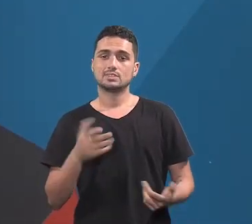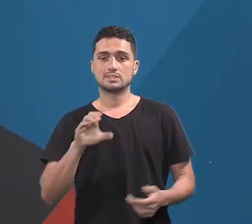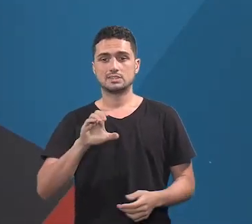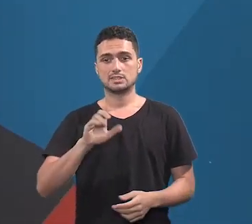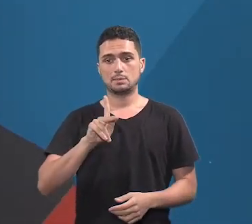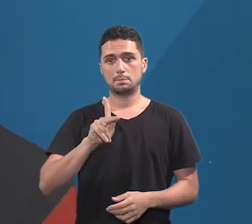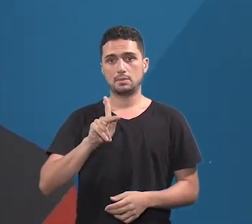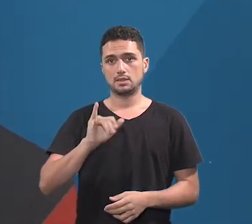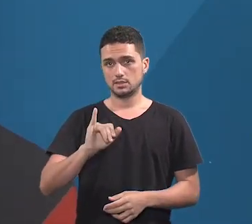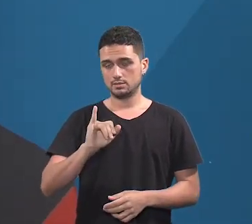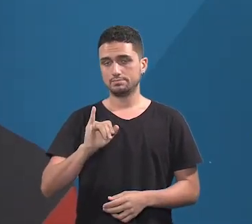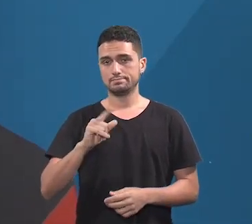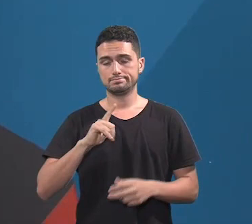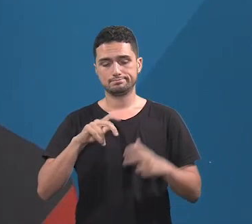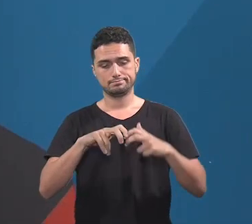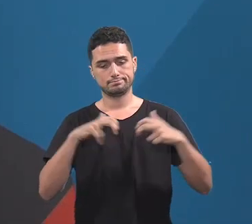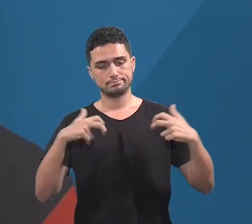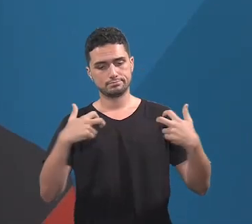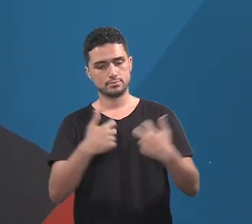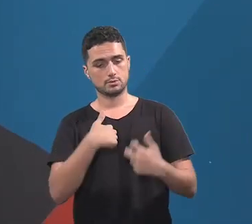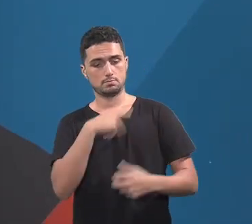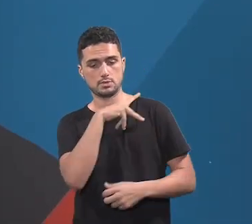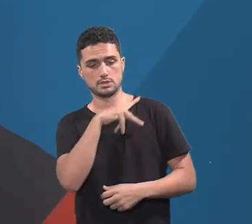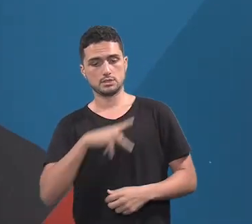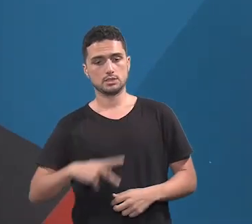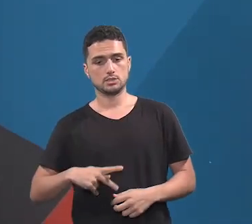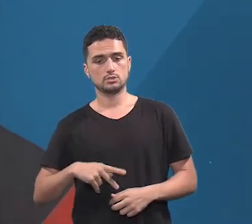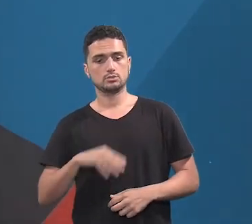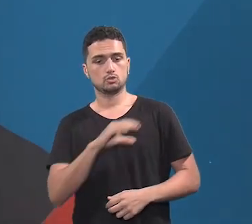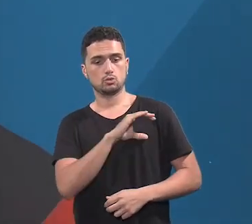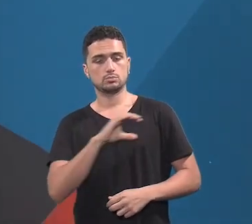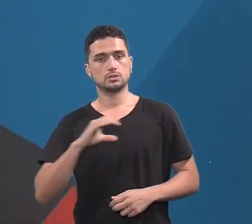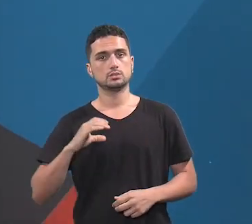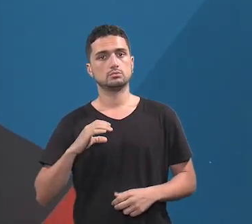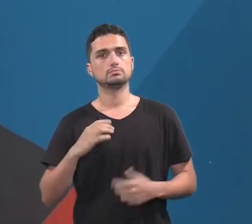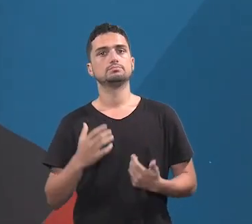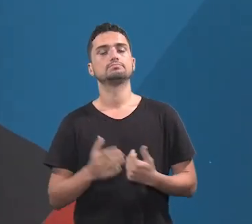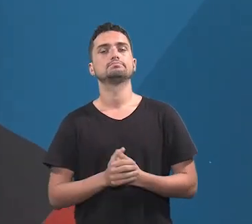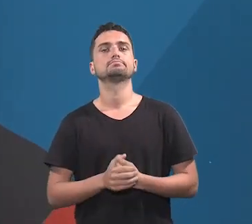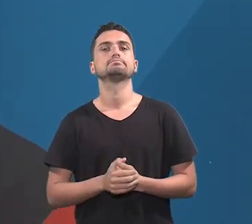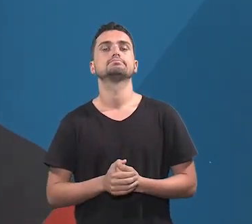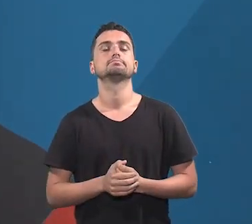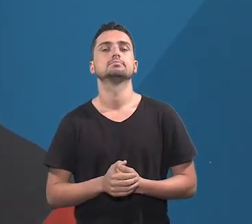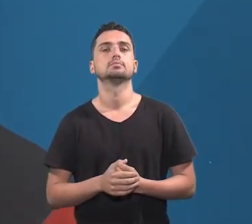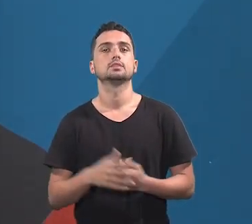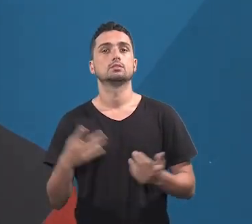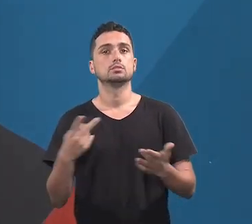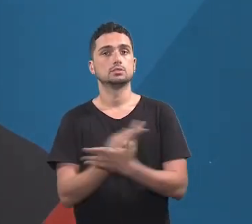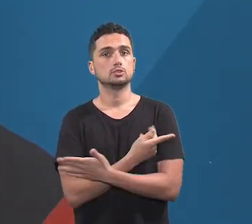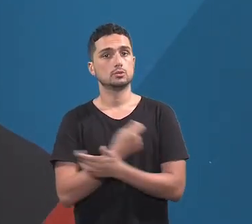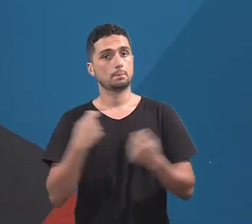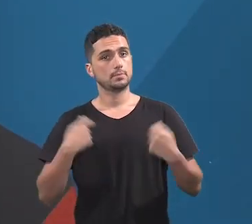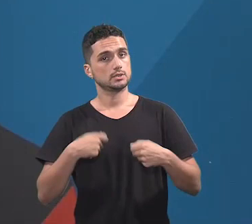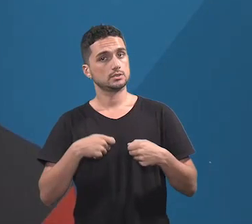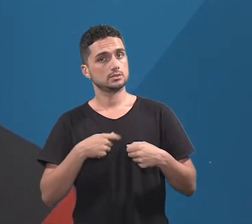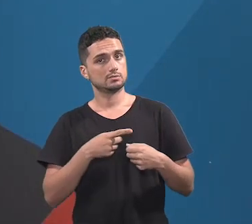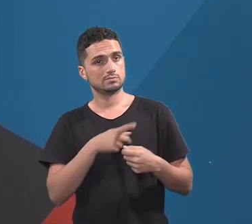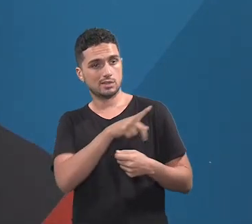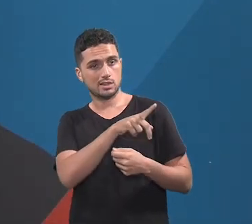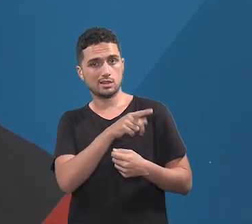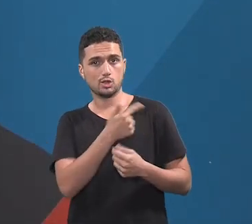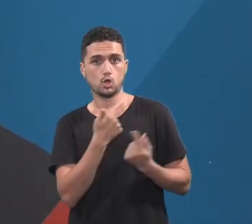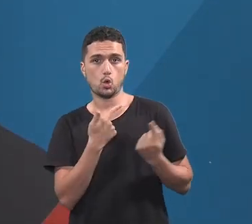CP e uma CPI e presidir uma CPI e uma CPI, ao qual a gente teve que caçar o prefeito